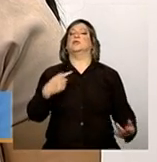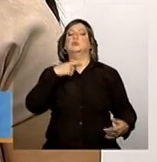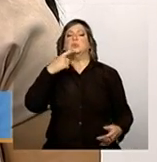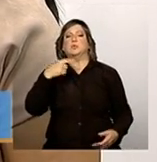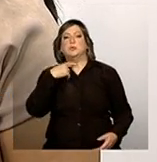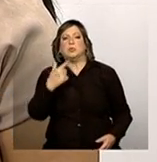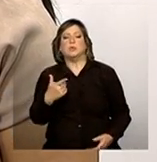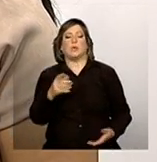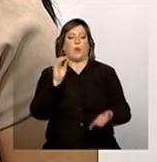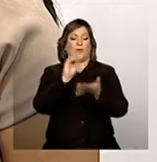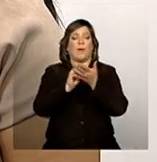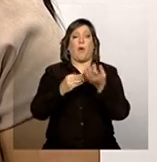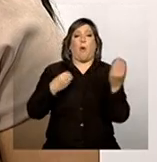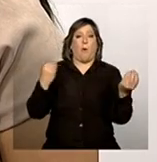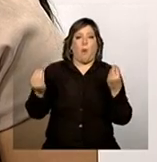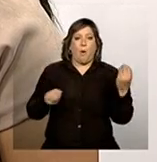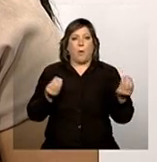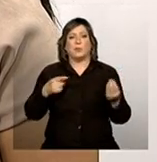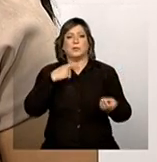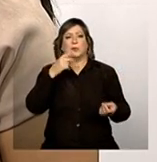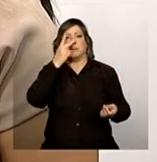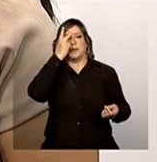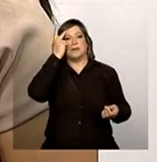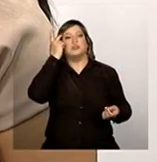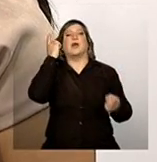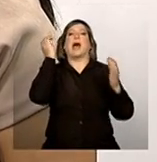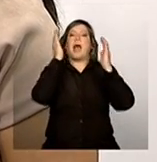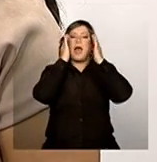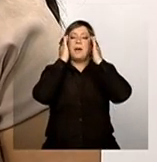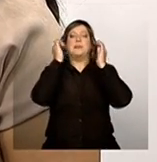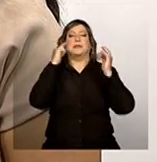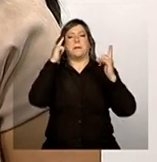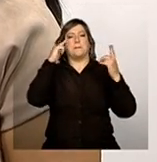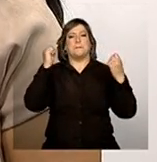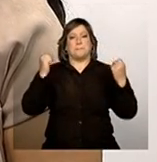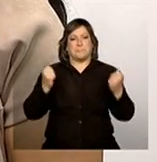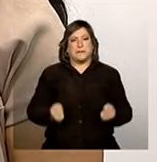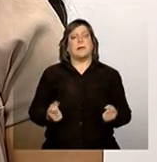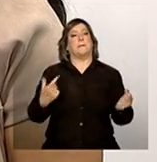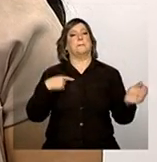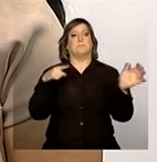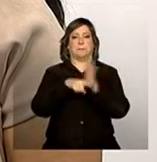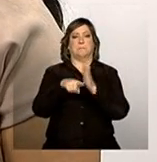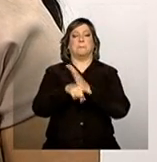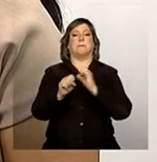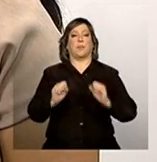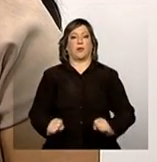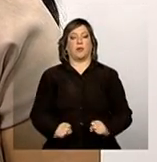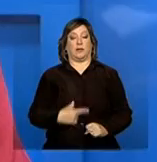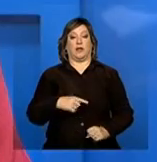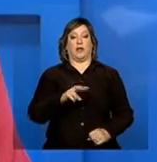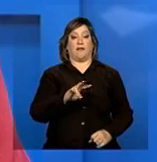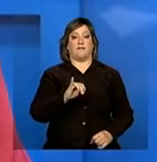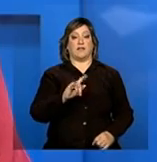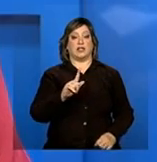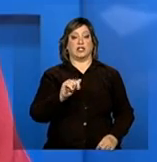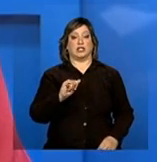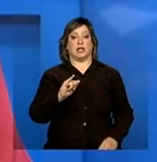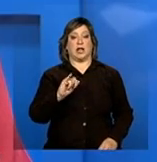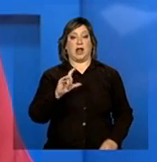a forma de preenchimento, todas essas dúvidas devem ser tiradas com a vigilância. Vamos só repetir, vigilância digital.